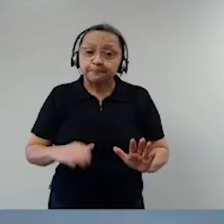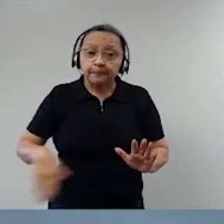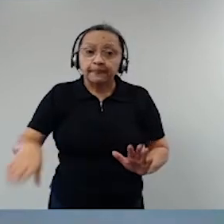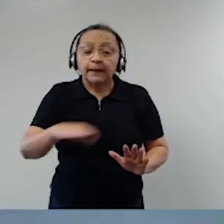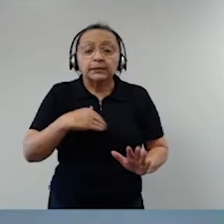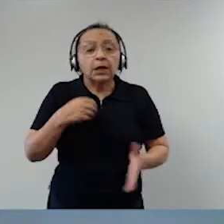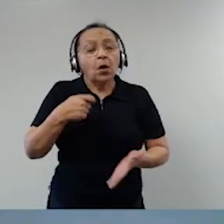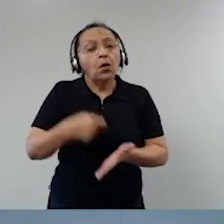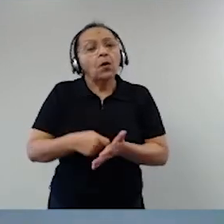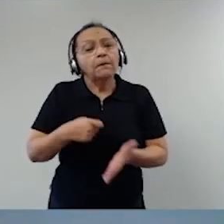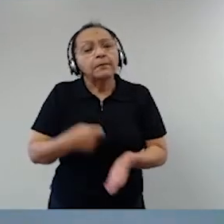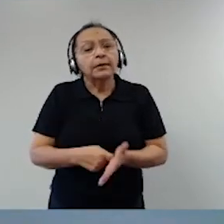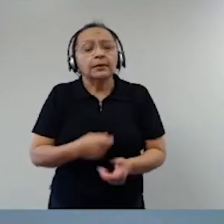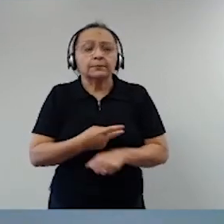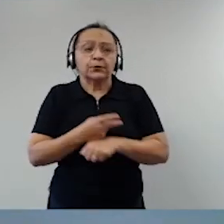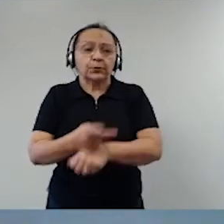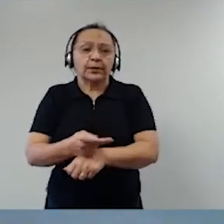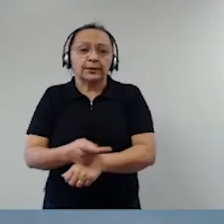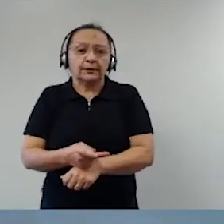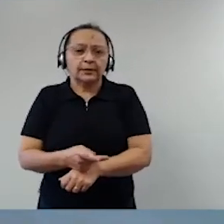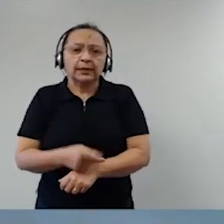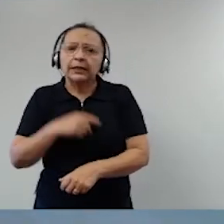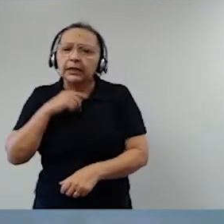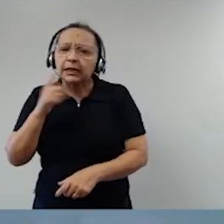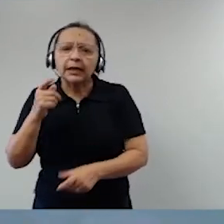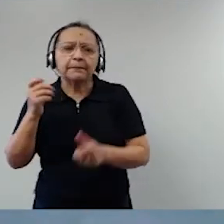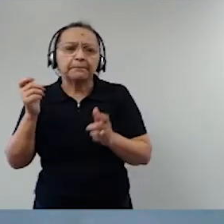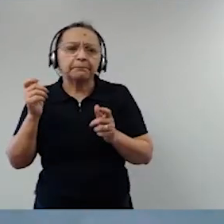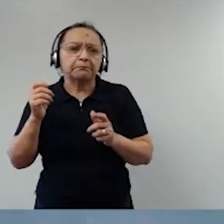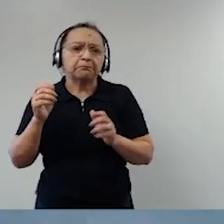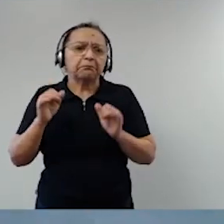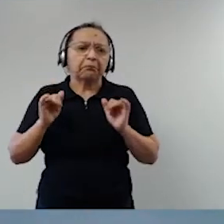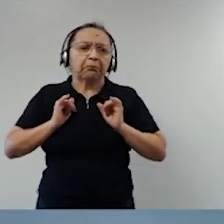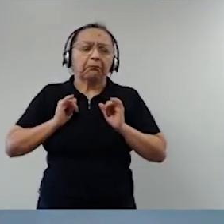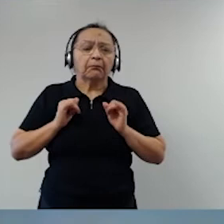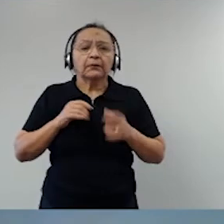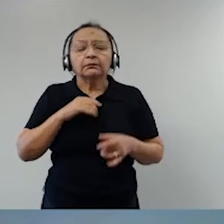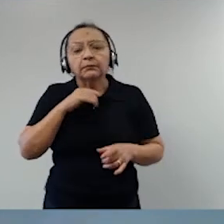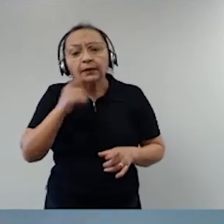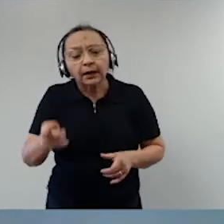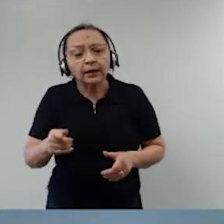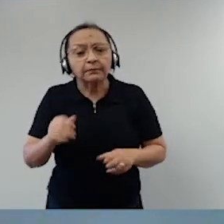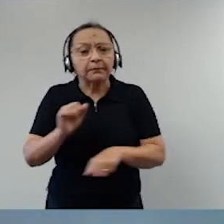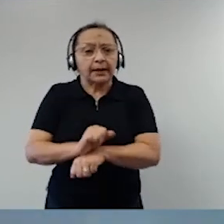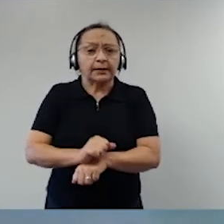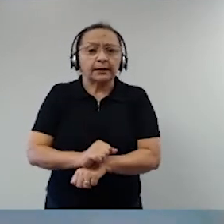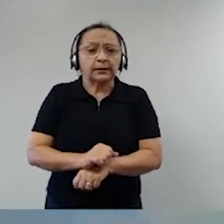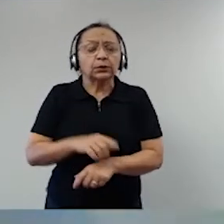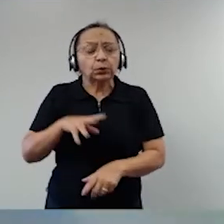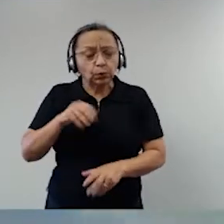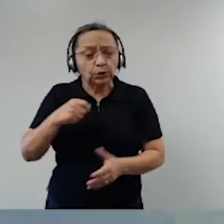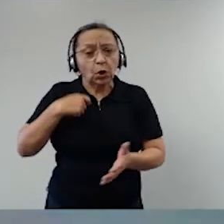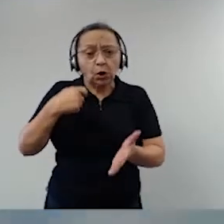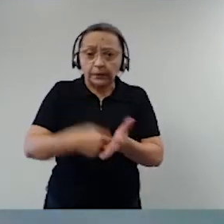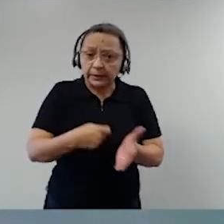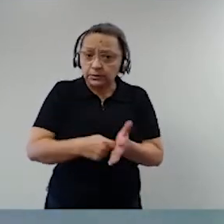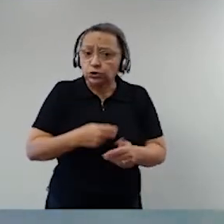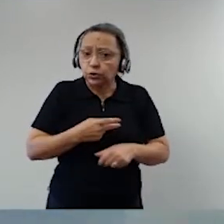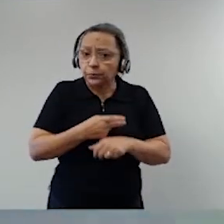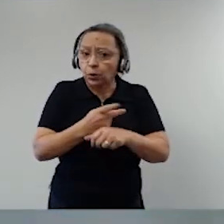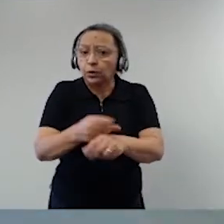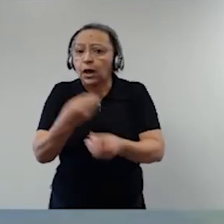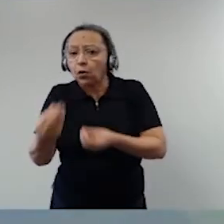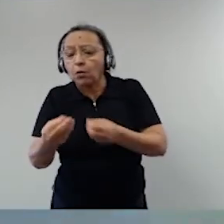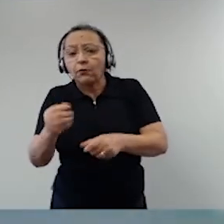Nenhum deles pode procurar a ruptura. Eles têm a obrigação de procurar. Quando nós tivemos agora, um